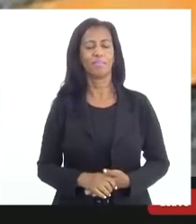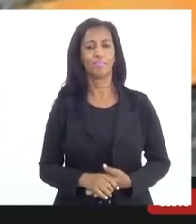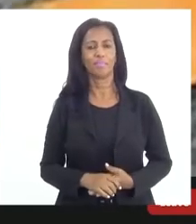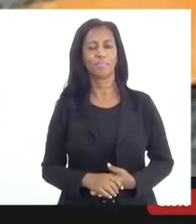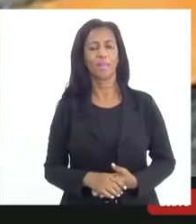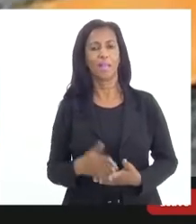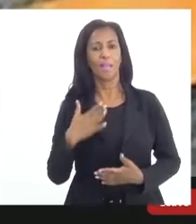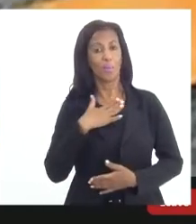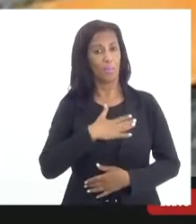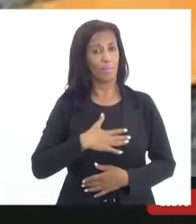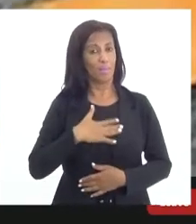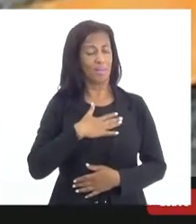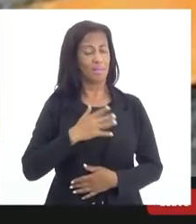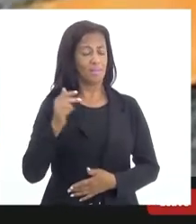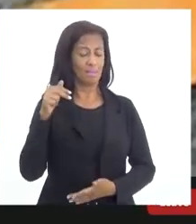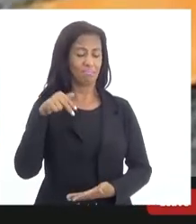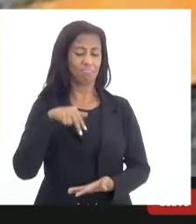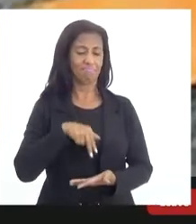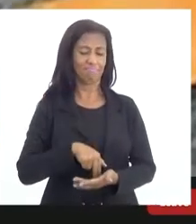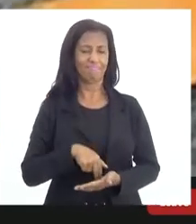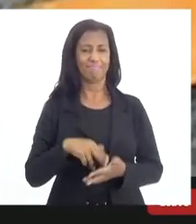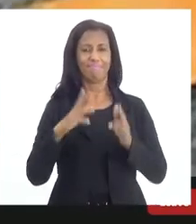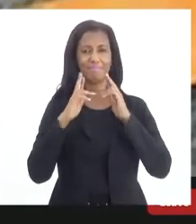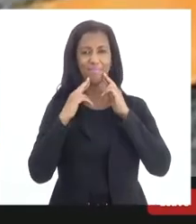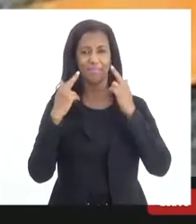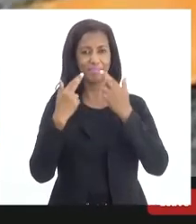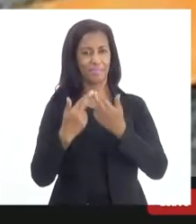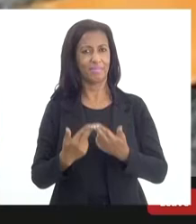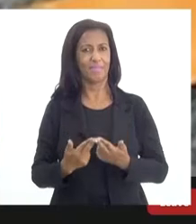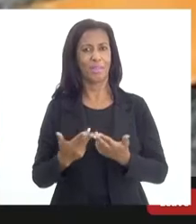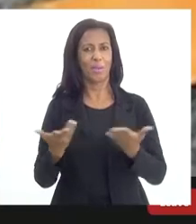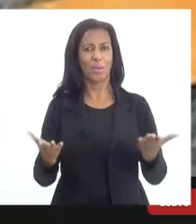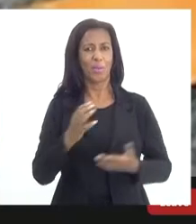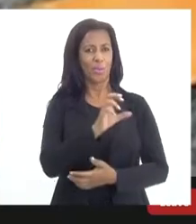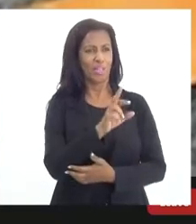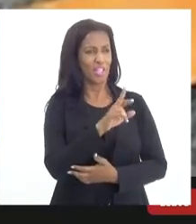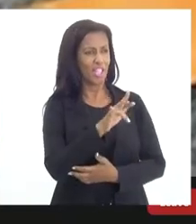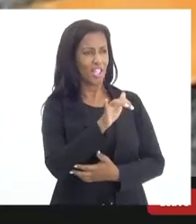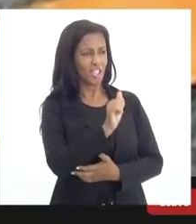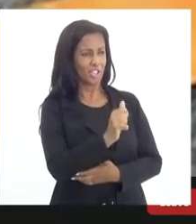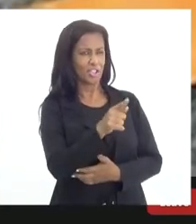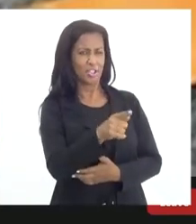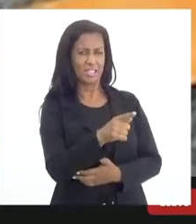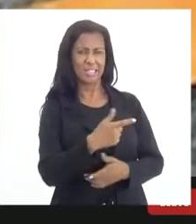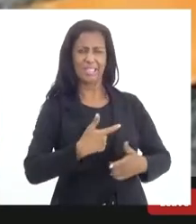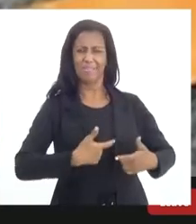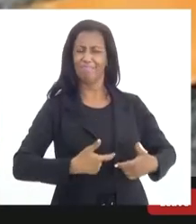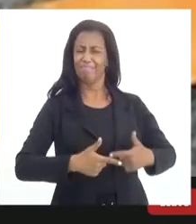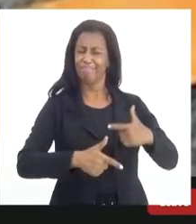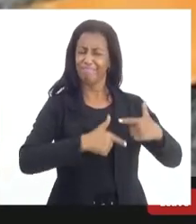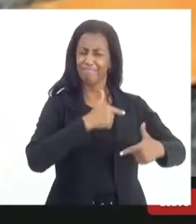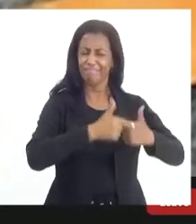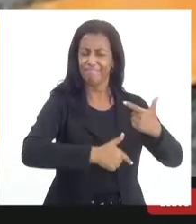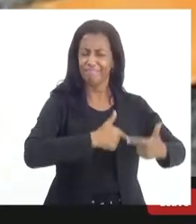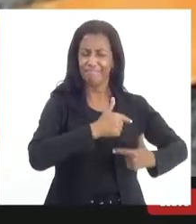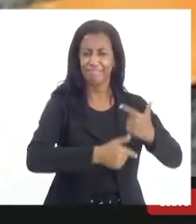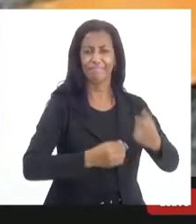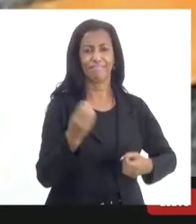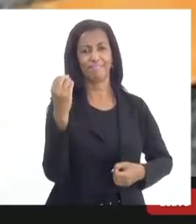poder estar participando desse evento com a Cristina, que é uma guerreira dentro dessa